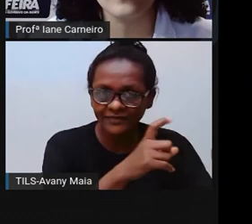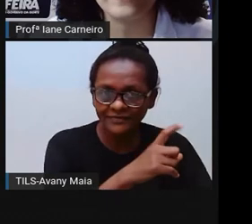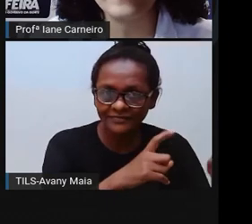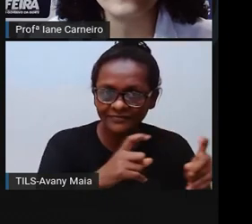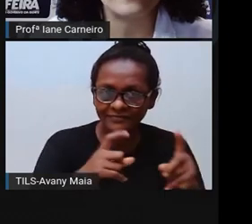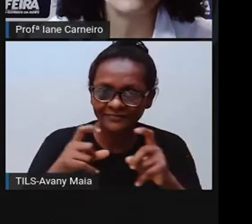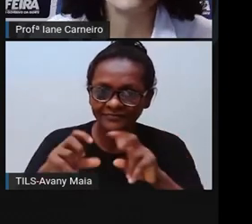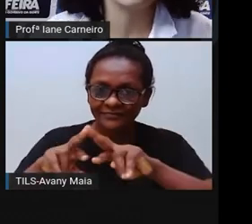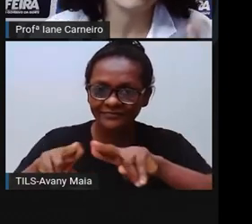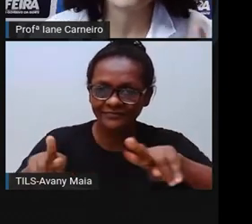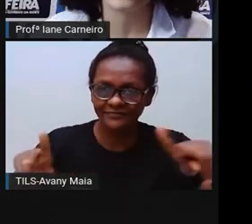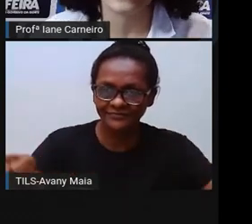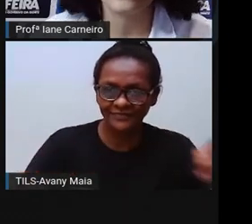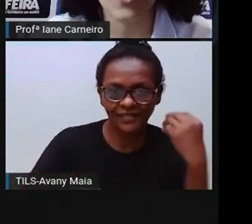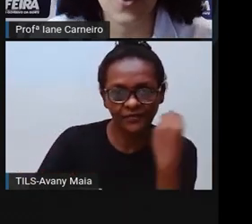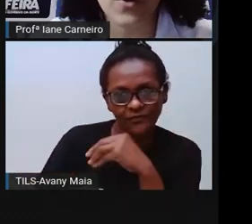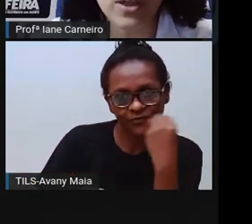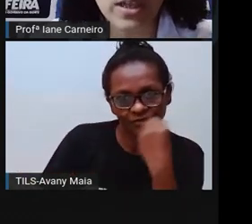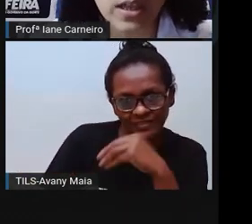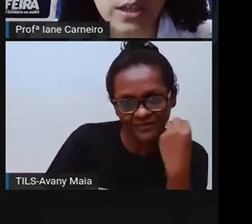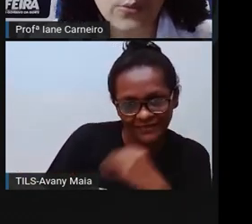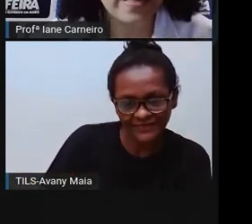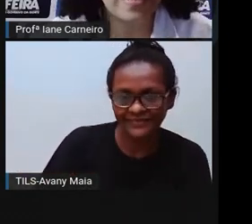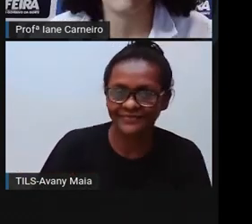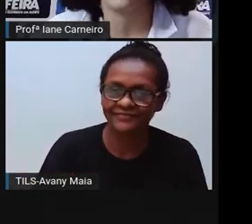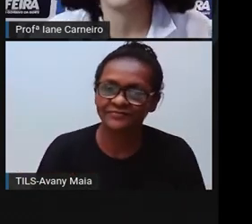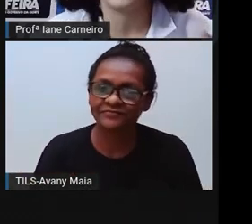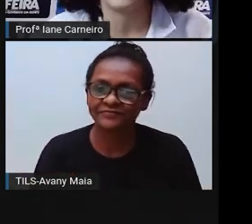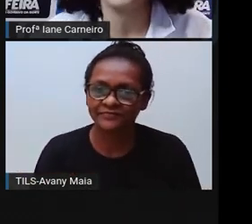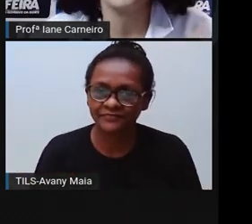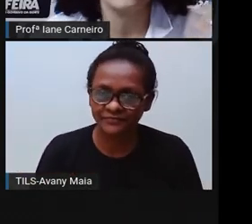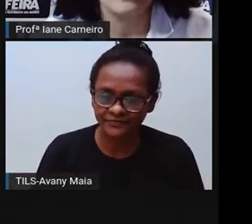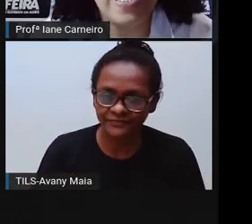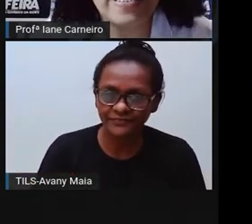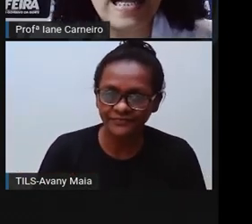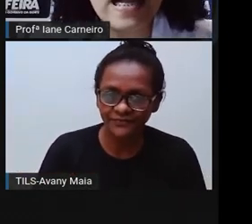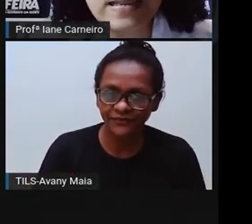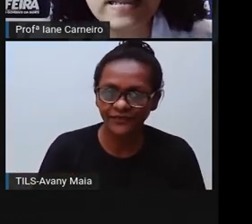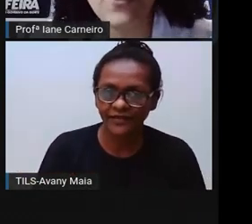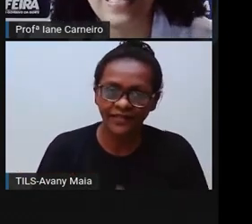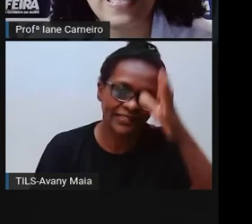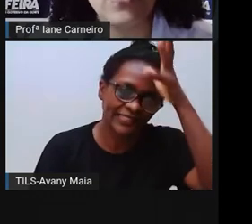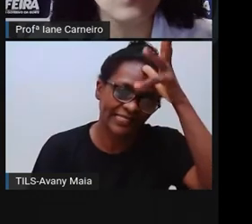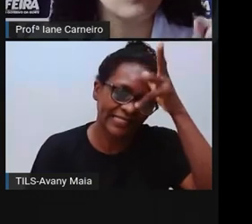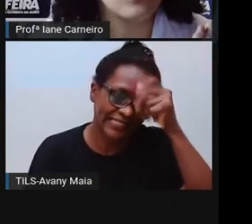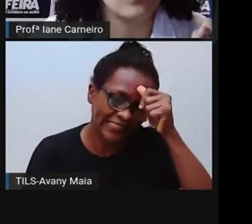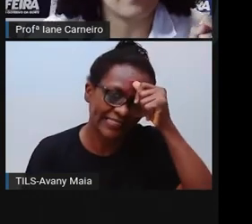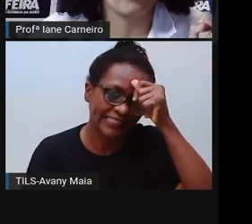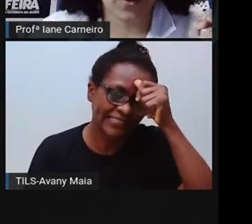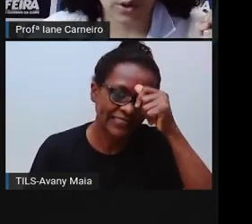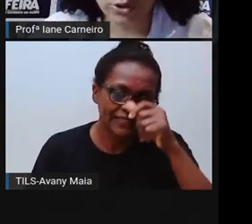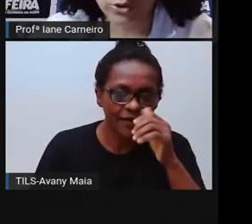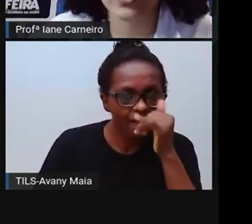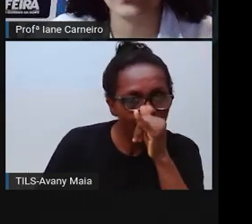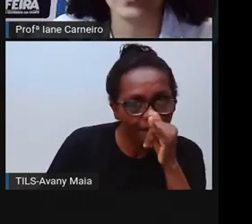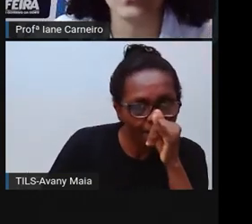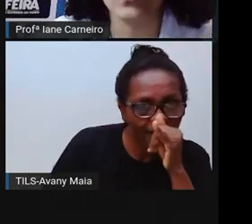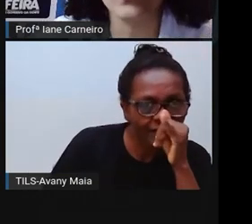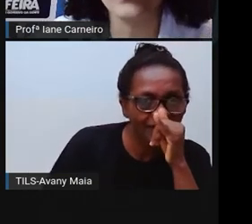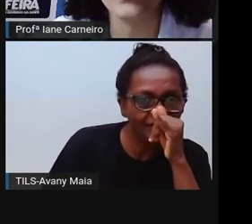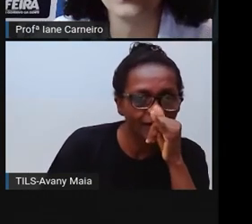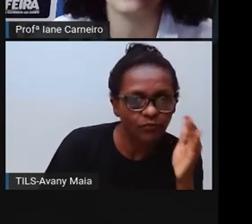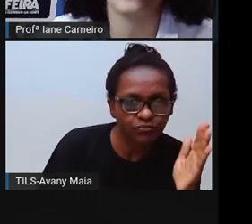Tudo aqui tá usando reciclagem. Ó, o porquinho com a garrafa pet. A galinha, né? O galo com o pote do